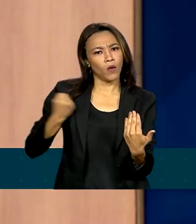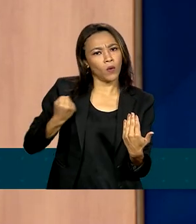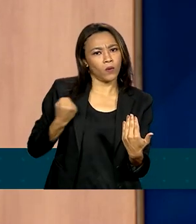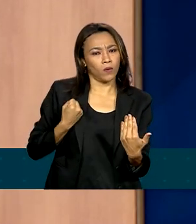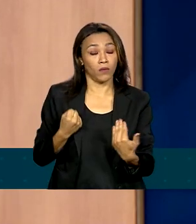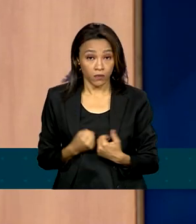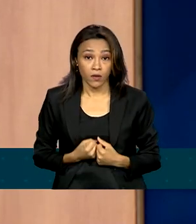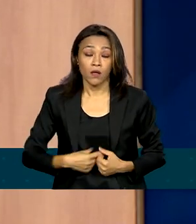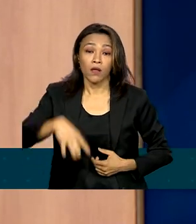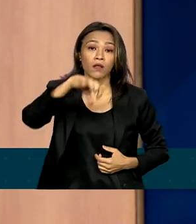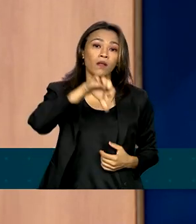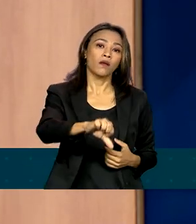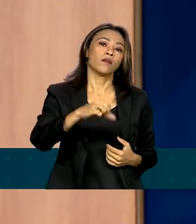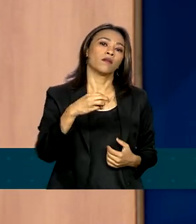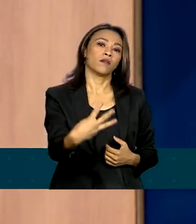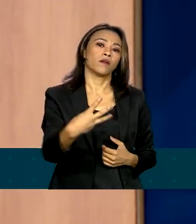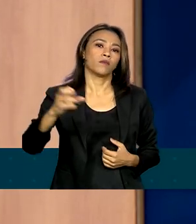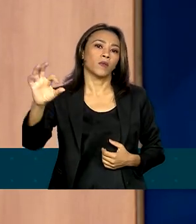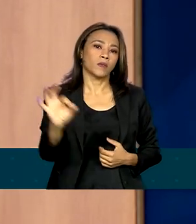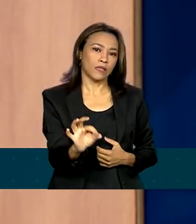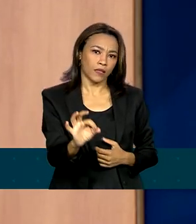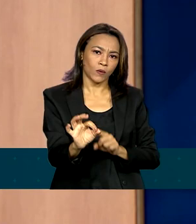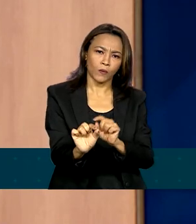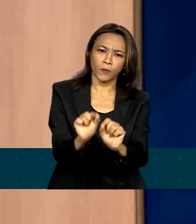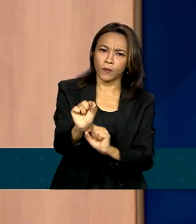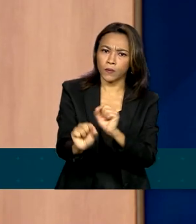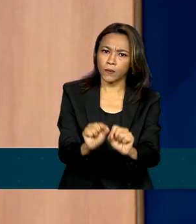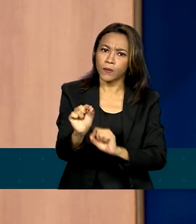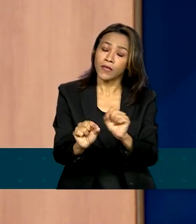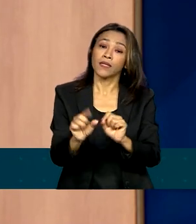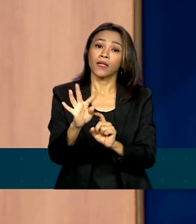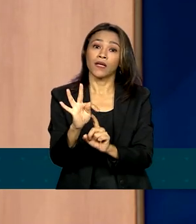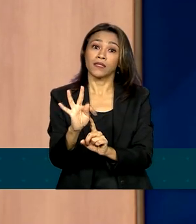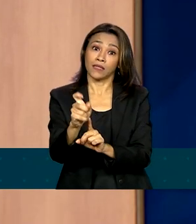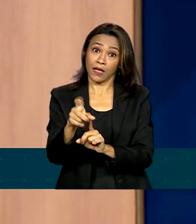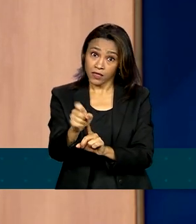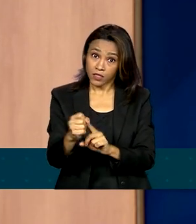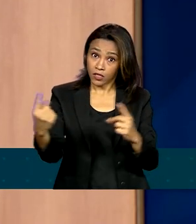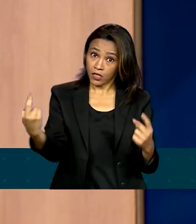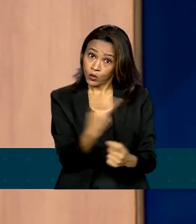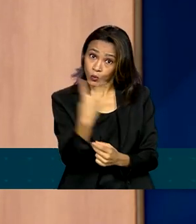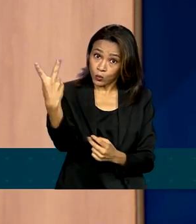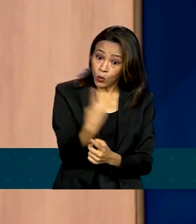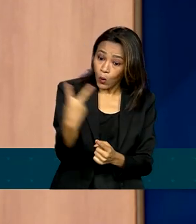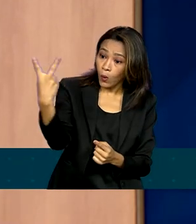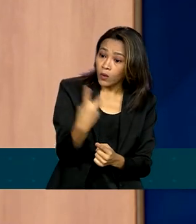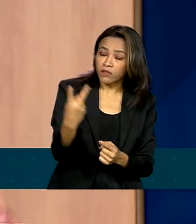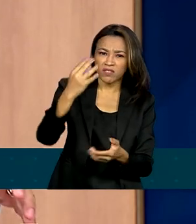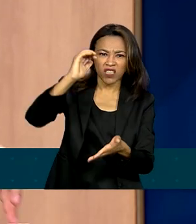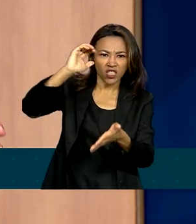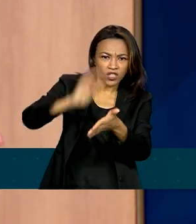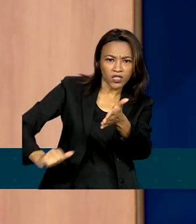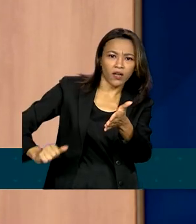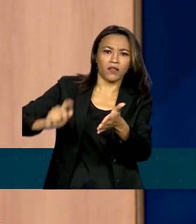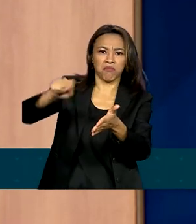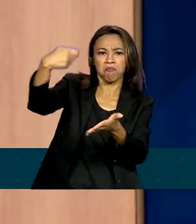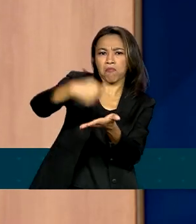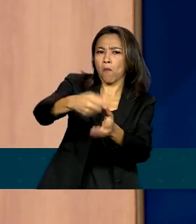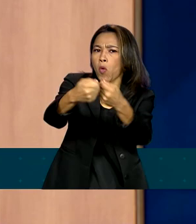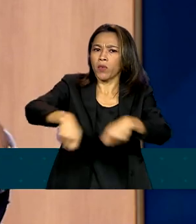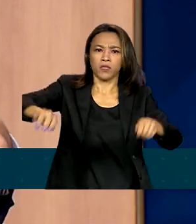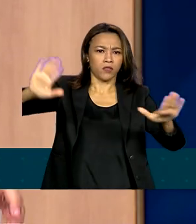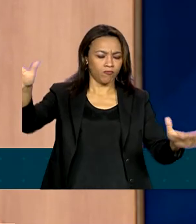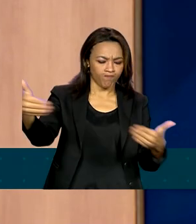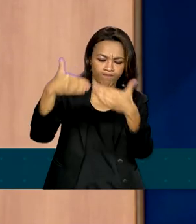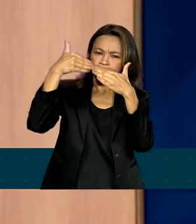93% das tarifas entre o Mercosul e a União Europeia serão eliminadas assim que esse acordo entrar